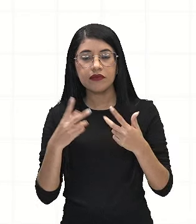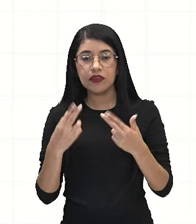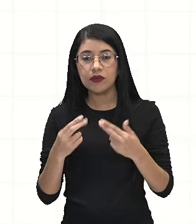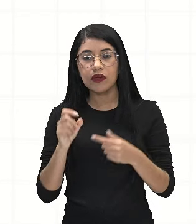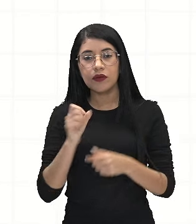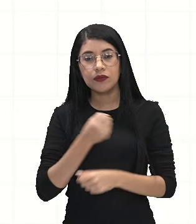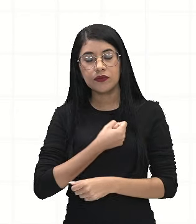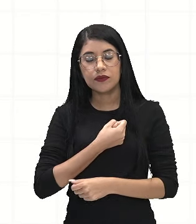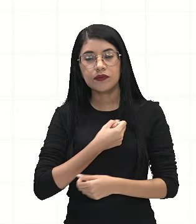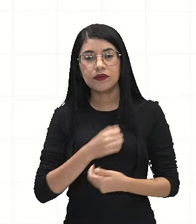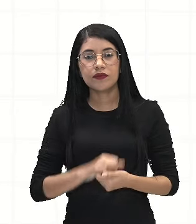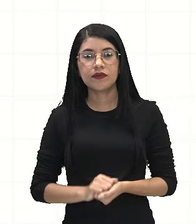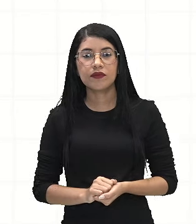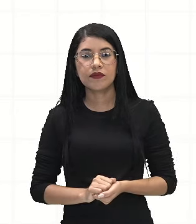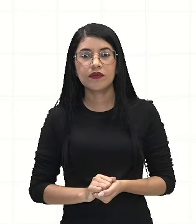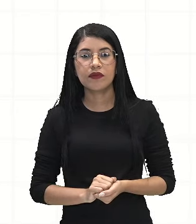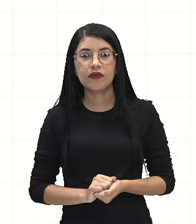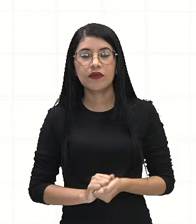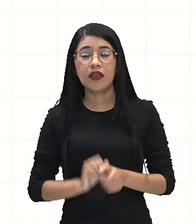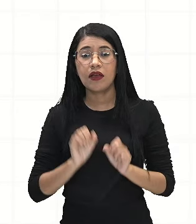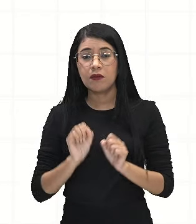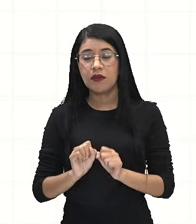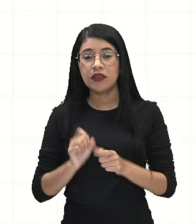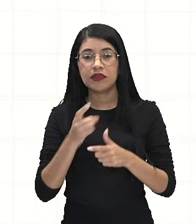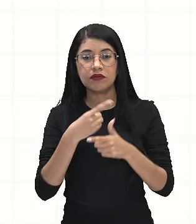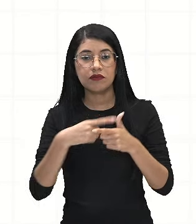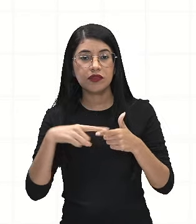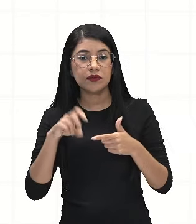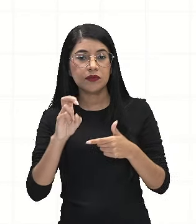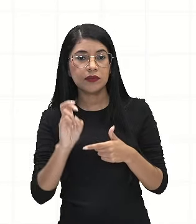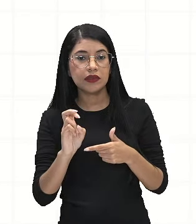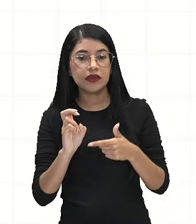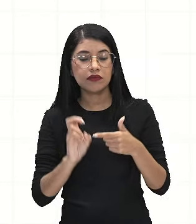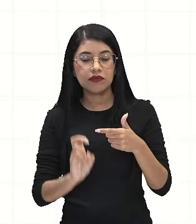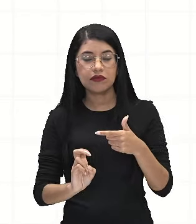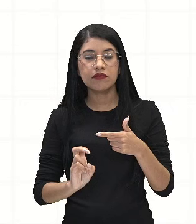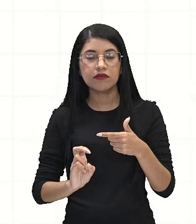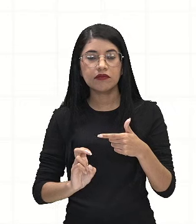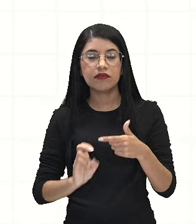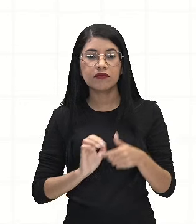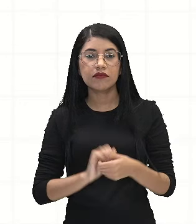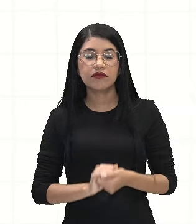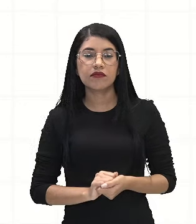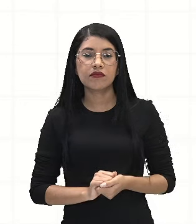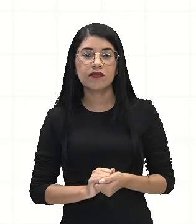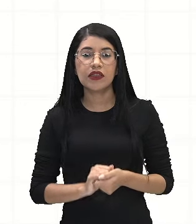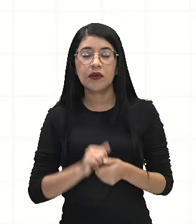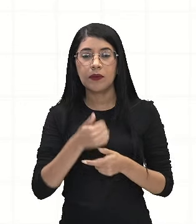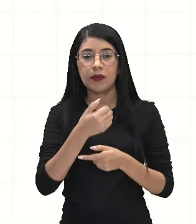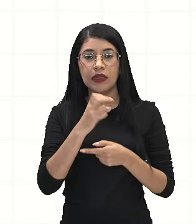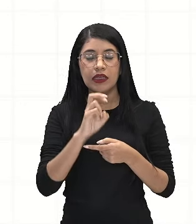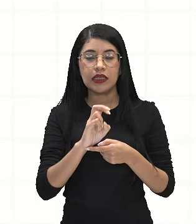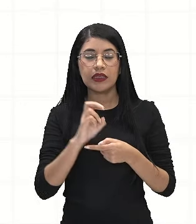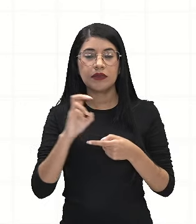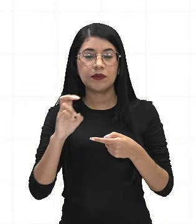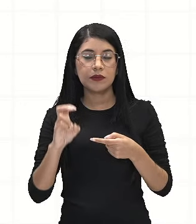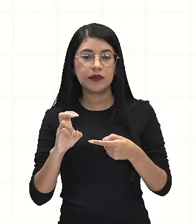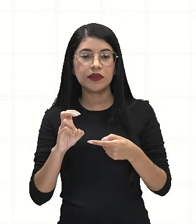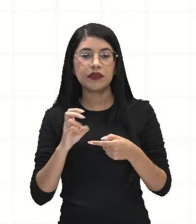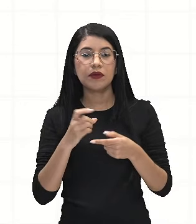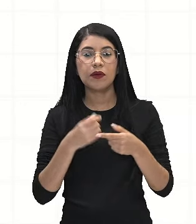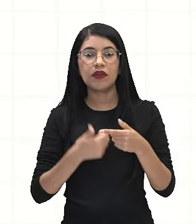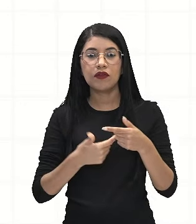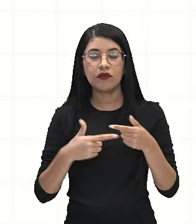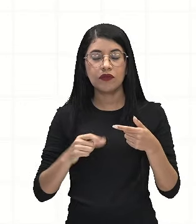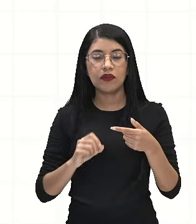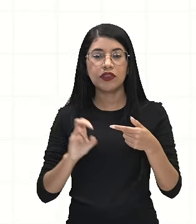aqui a gente pode ver que pode dividir por 5, né? Se a gente dividir o numerador e o denominador por 5, eu teria